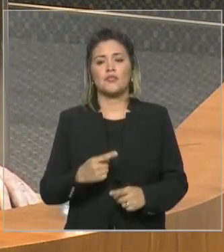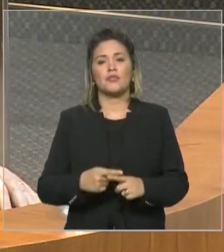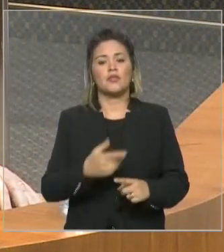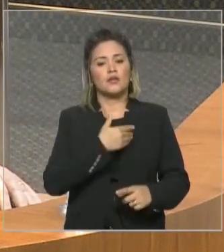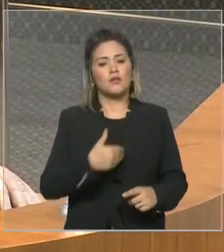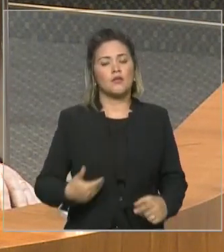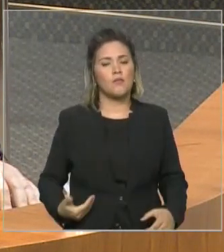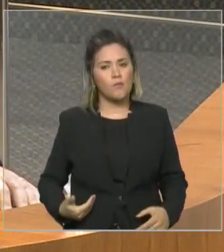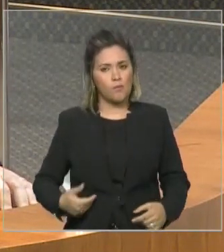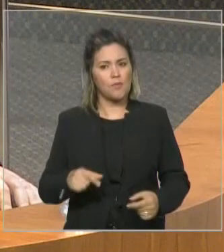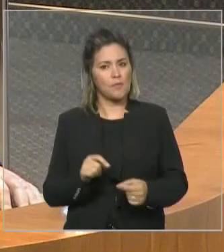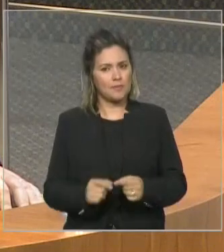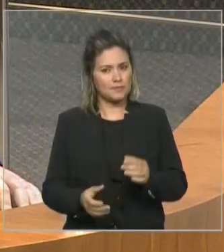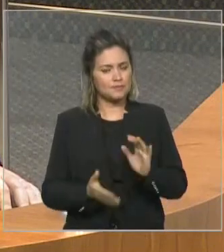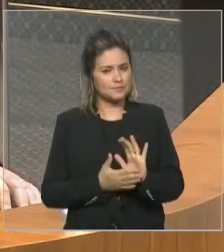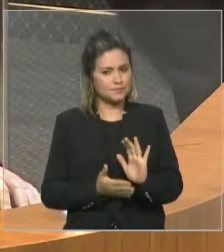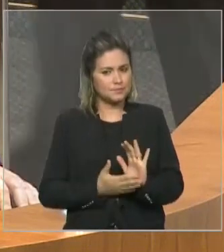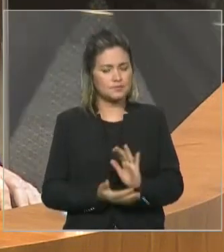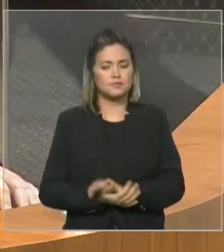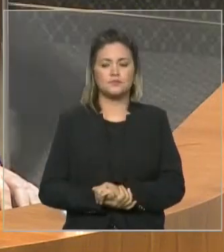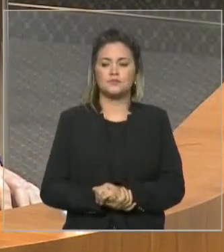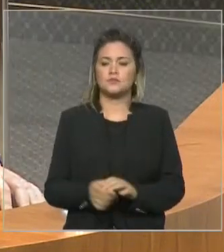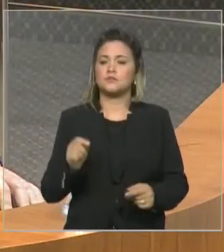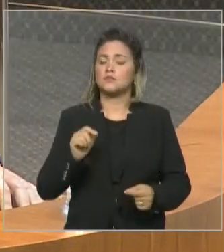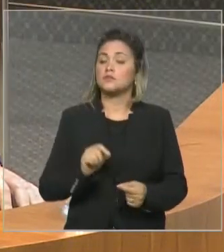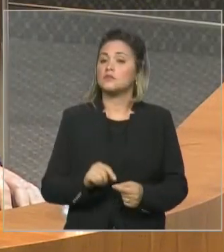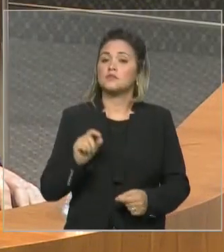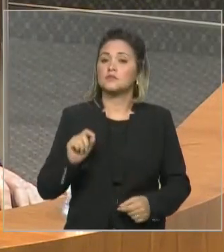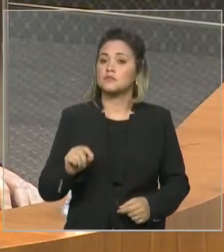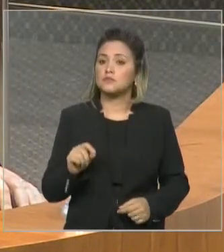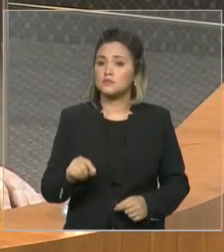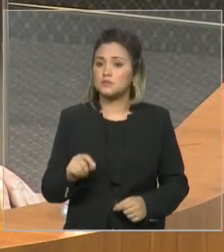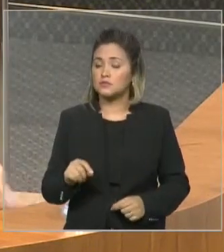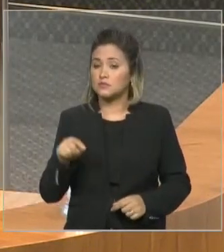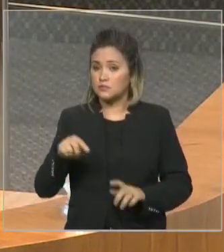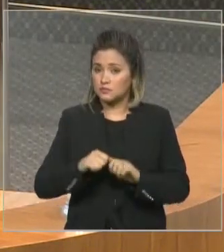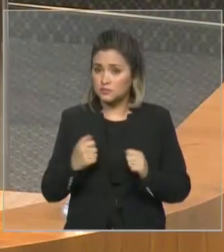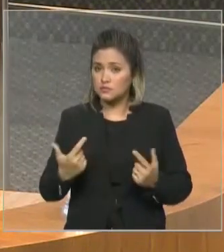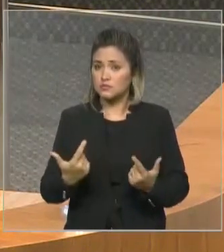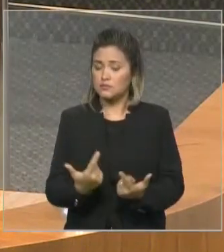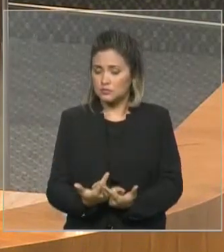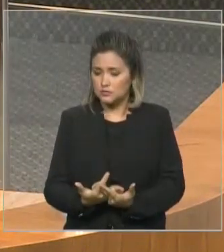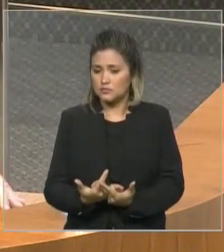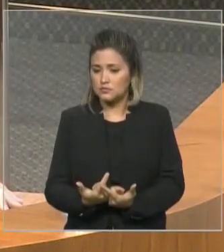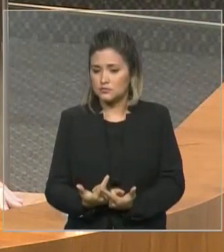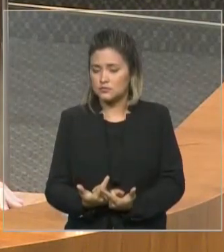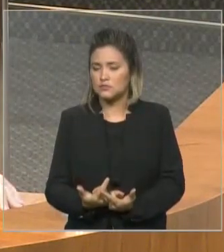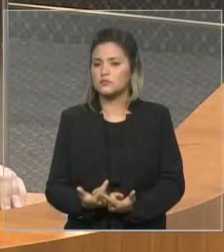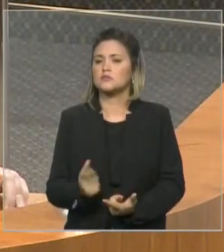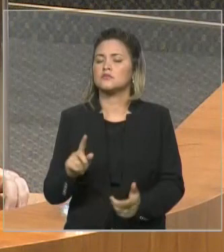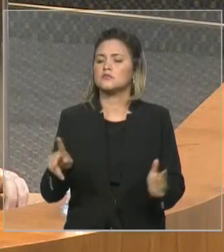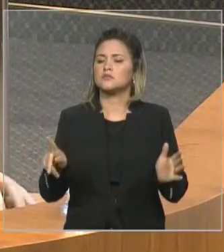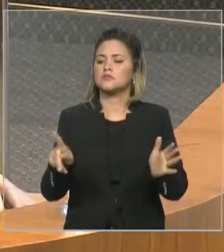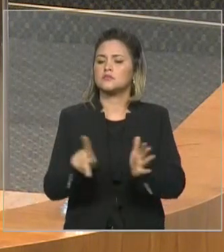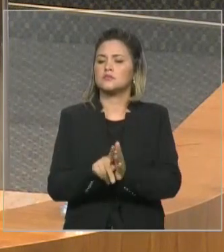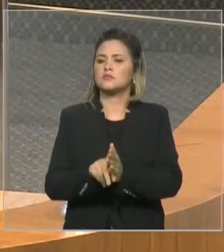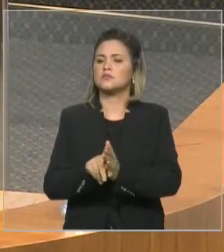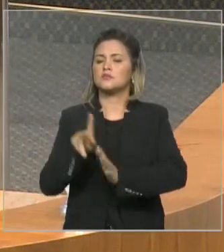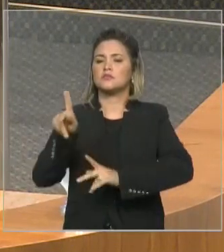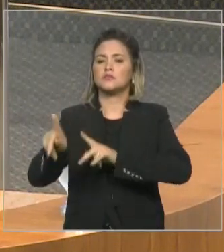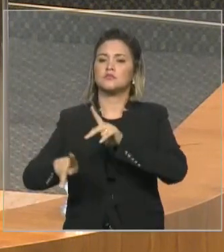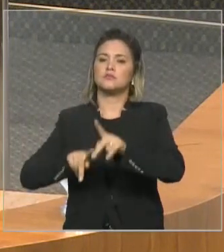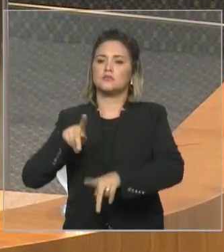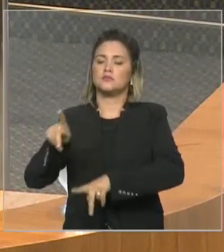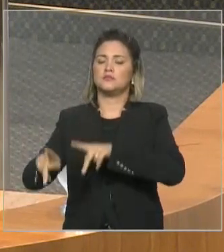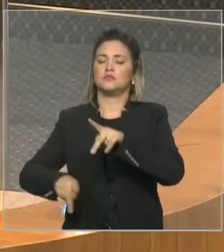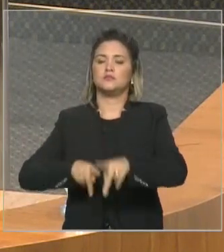Executivo, para fazer com que esta Casa seja realmente a Casa do Povo, como